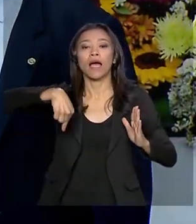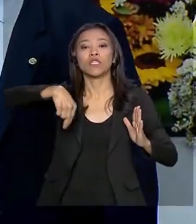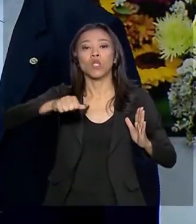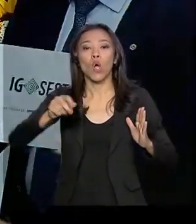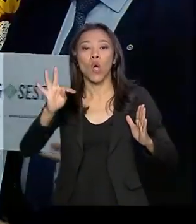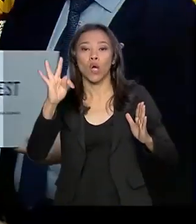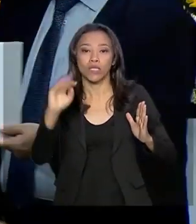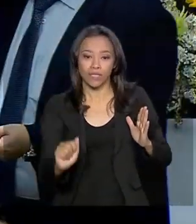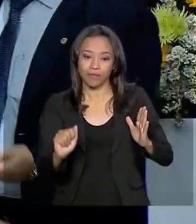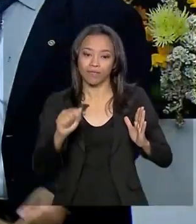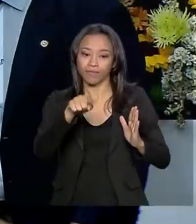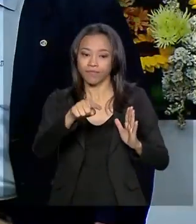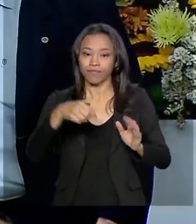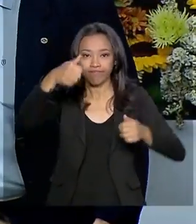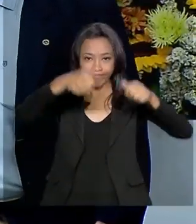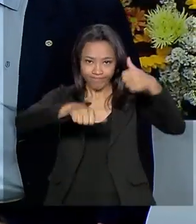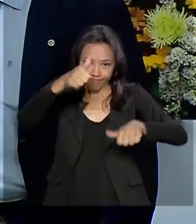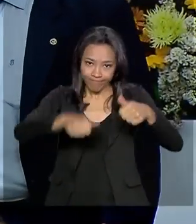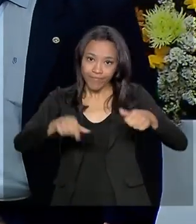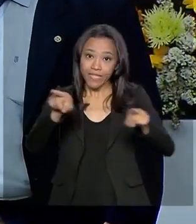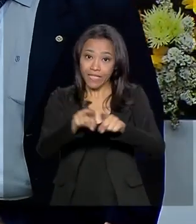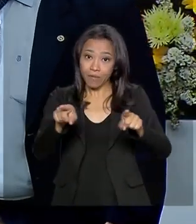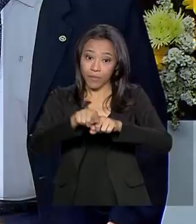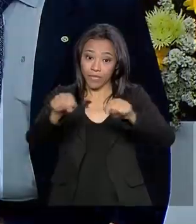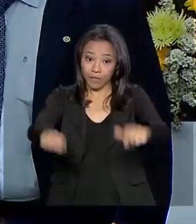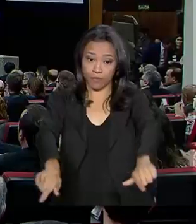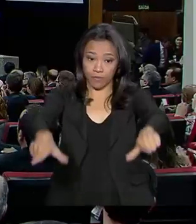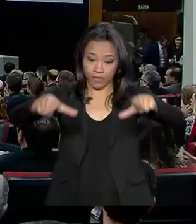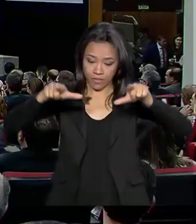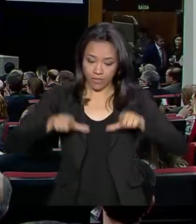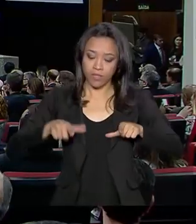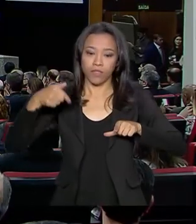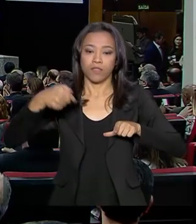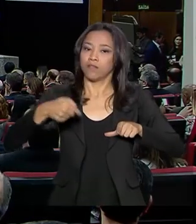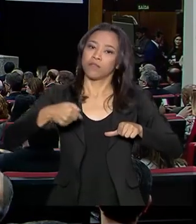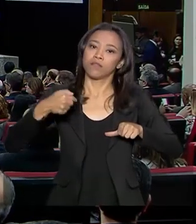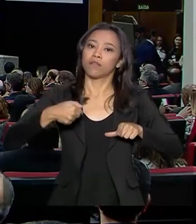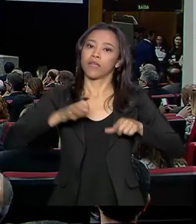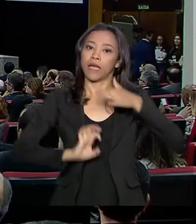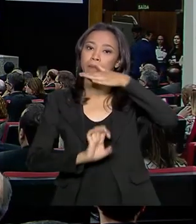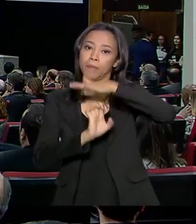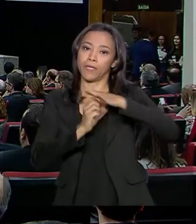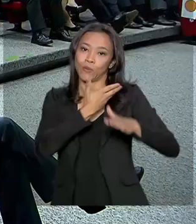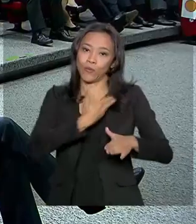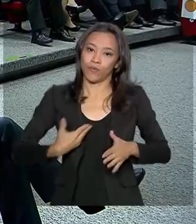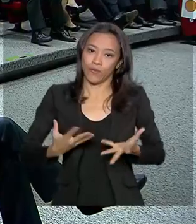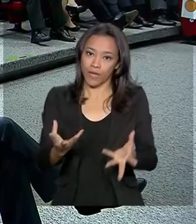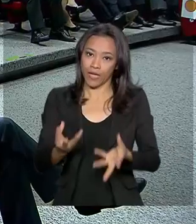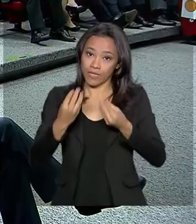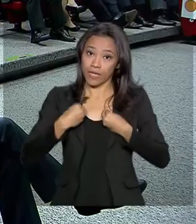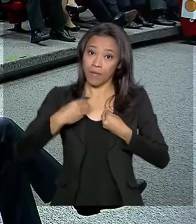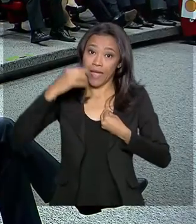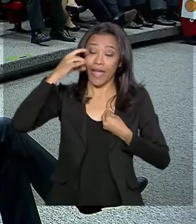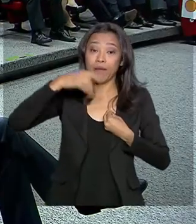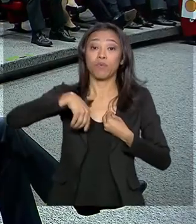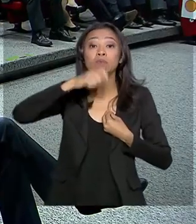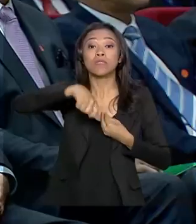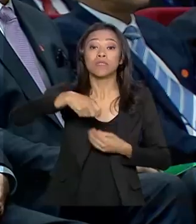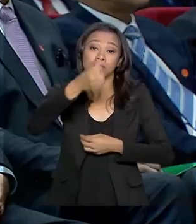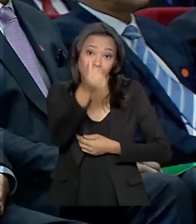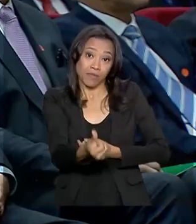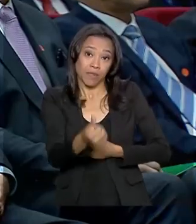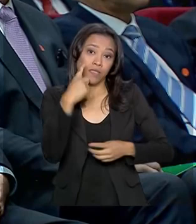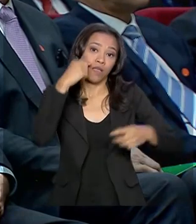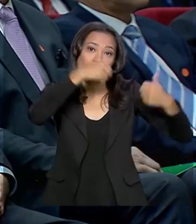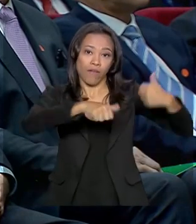classificação e o nível de certificação da empresa. A avaliação é semestral e, neste quarto ciclo,